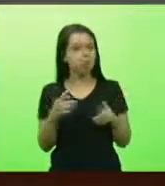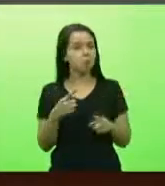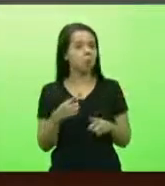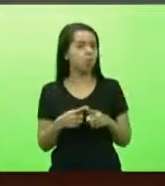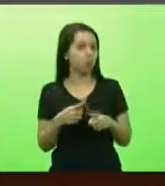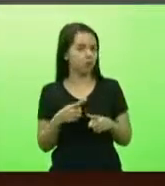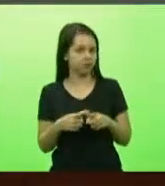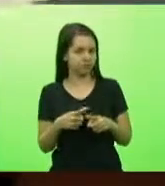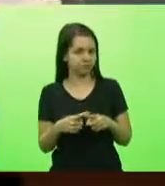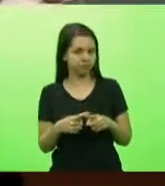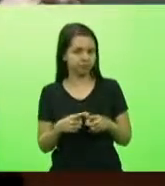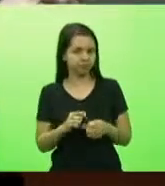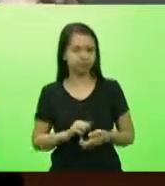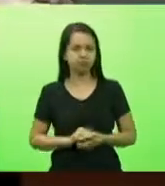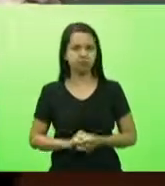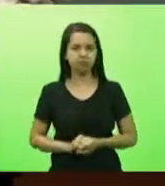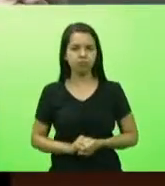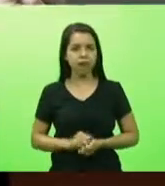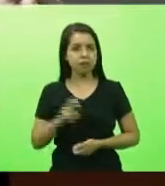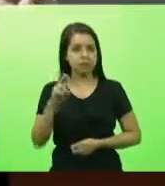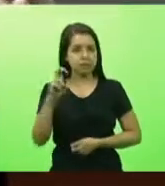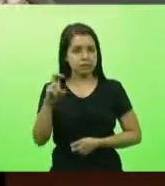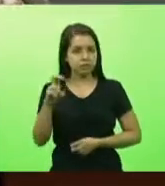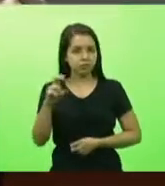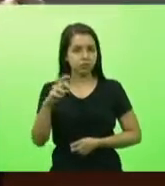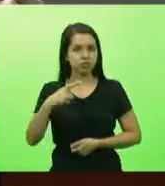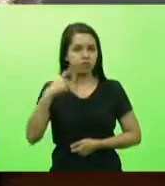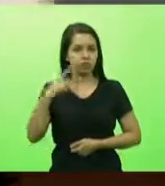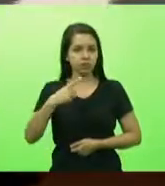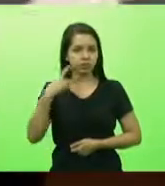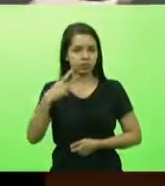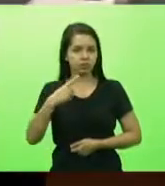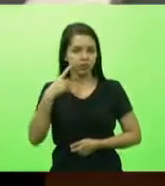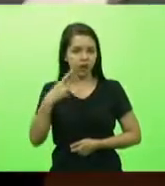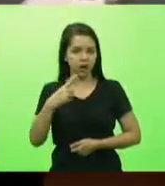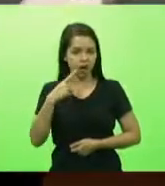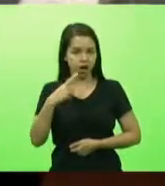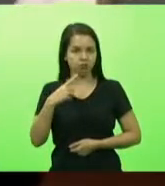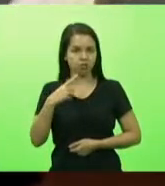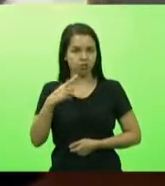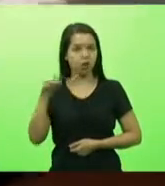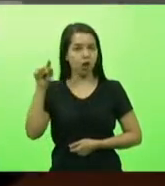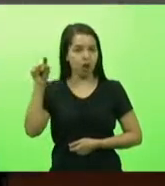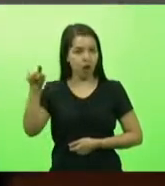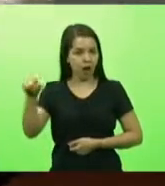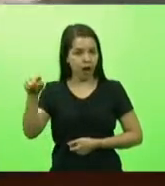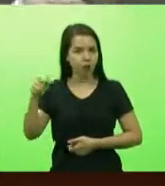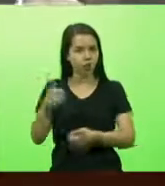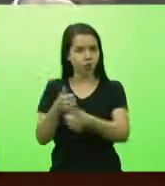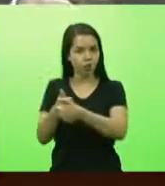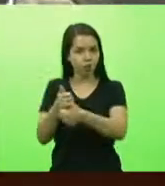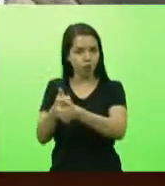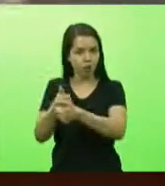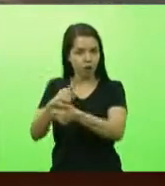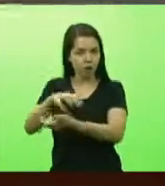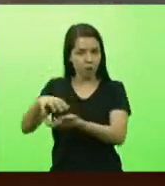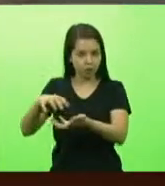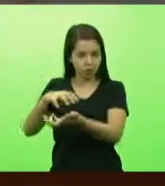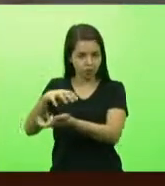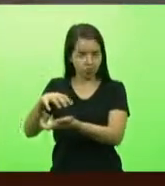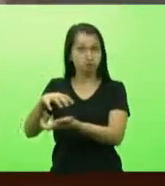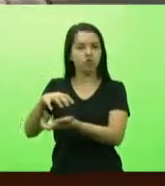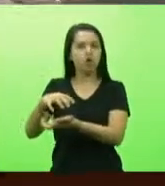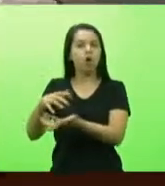quem está, os cinco deputados que estão no Tribunal Misto, agora, deputado Laércio,